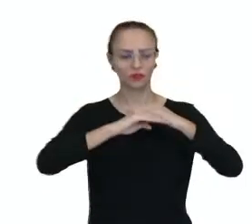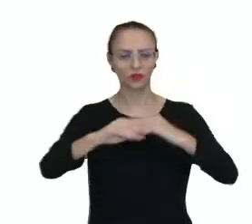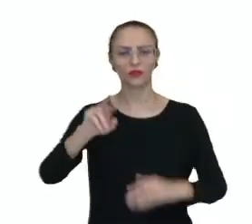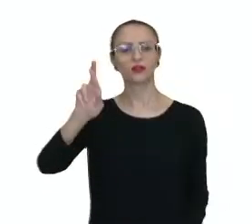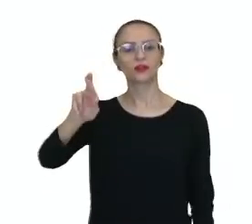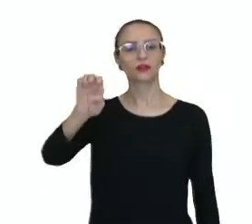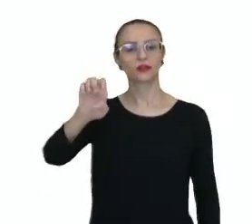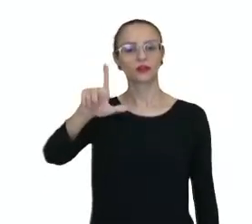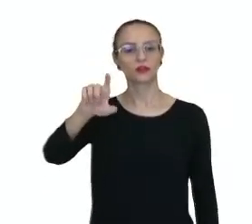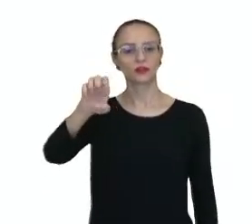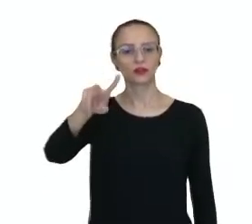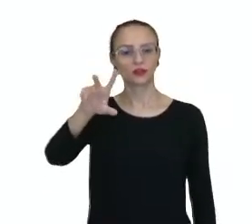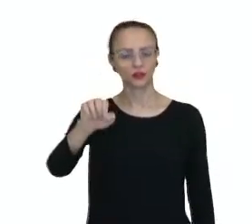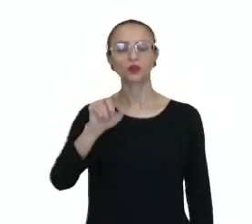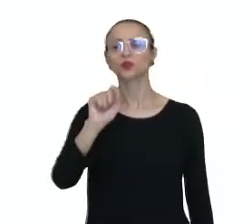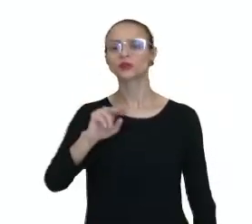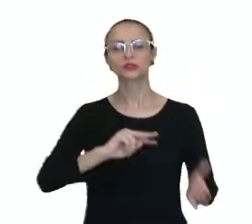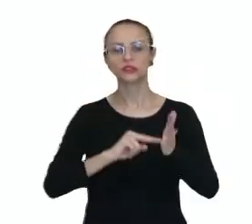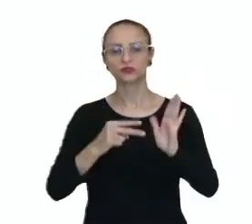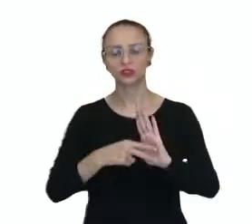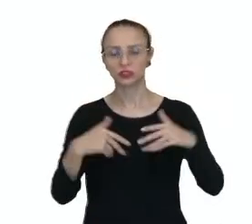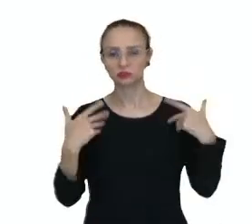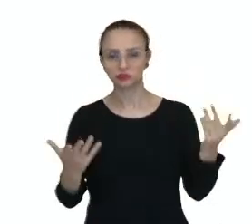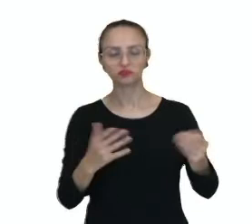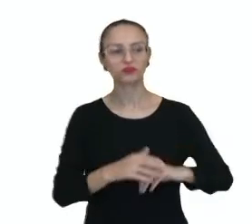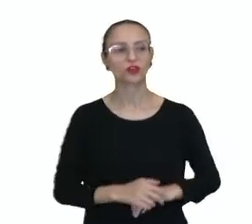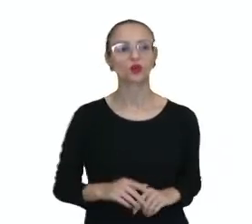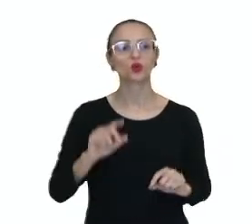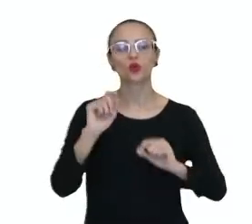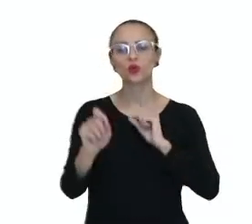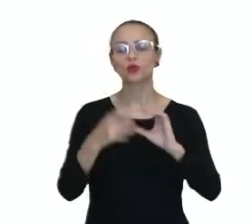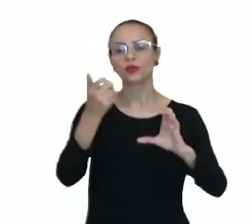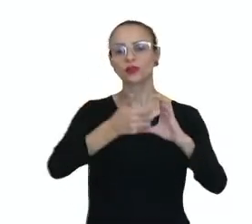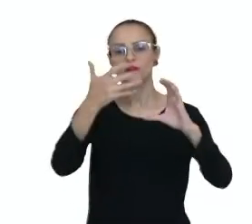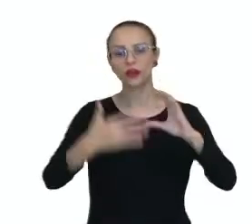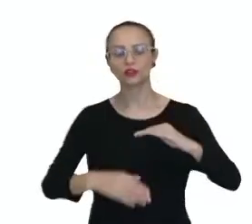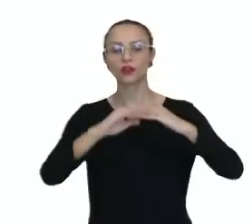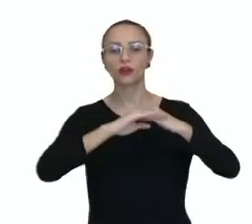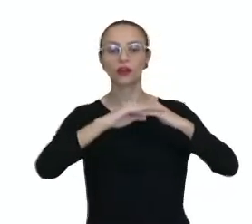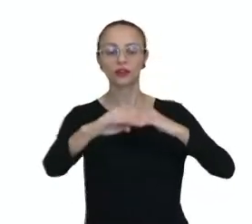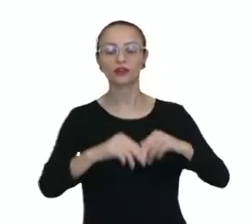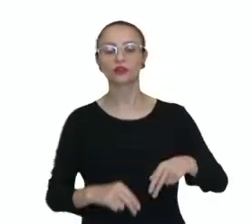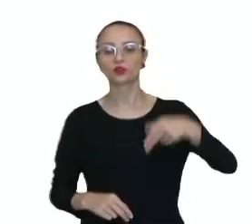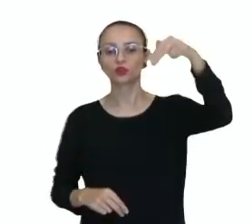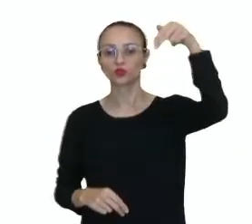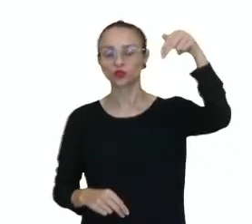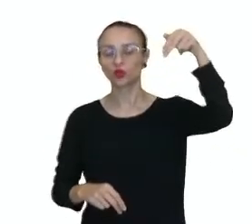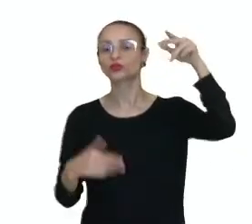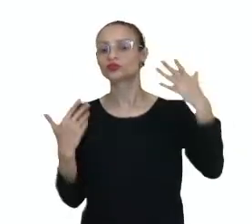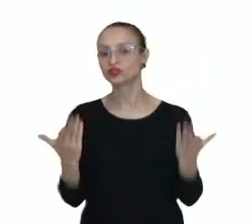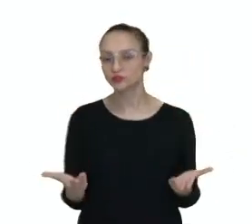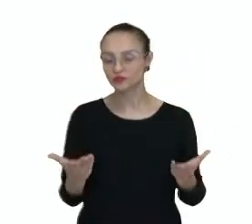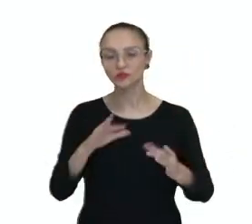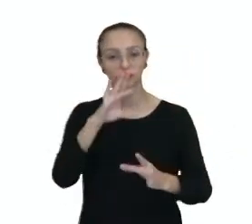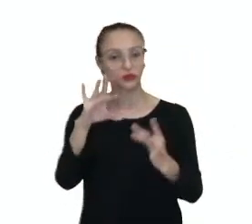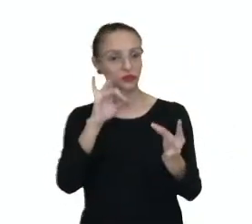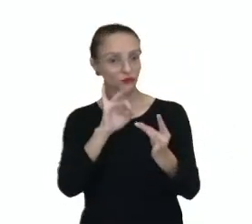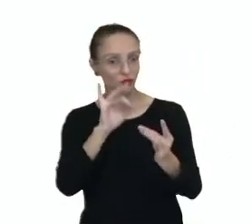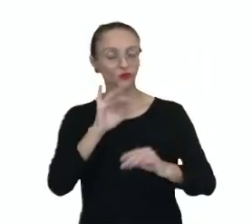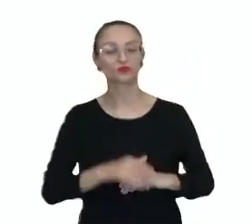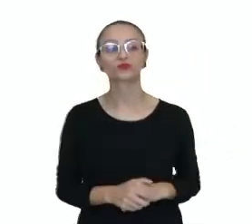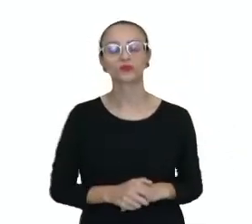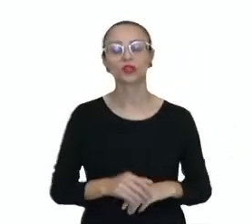Quando usamos esse termo, qual o significado? Quais as características do relevo da região norte, especificamente?